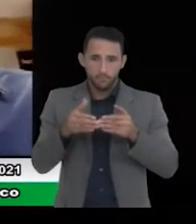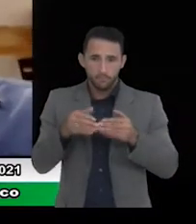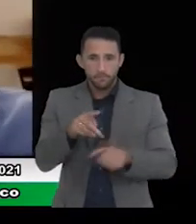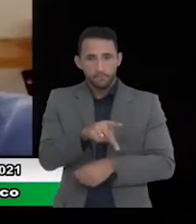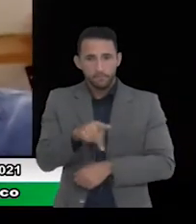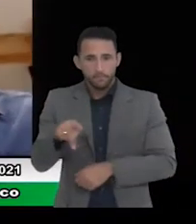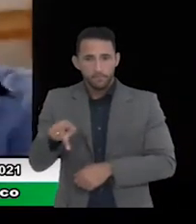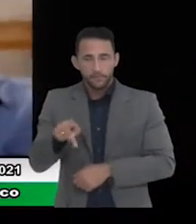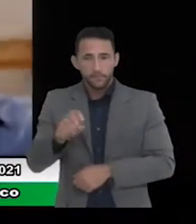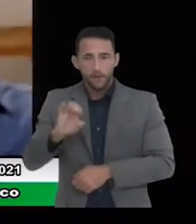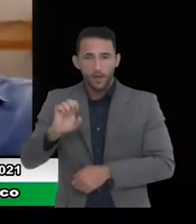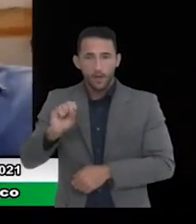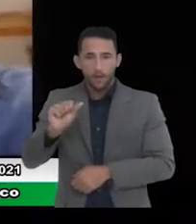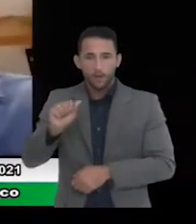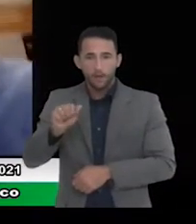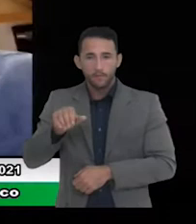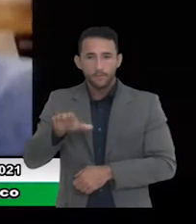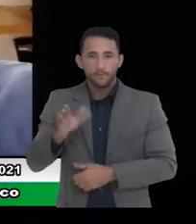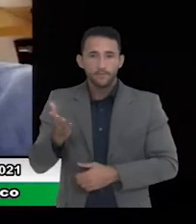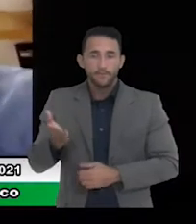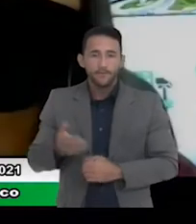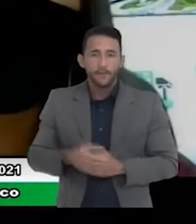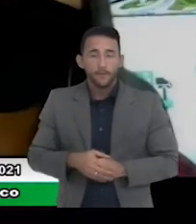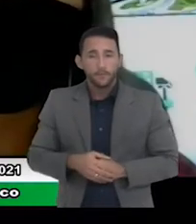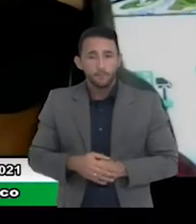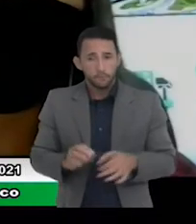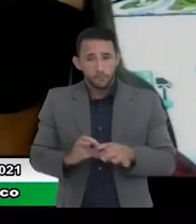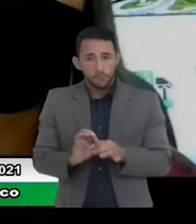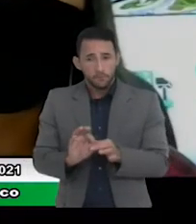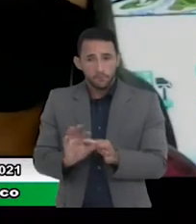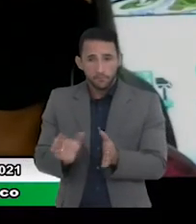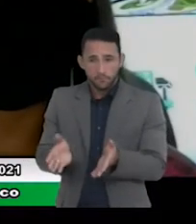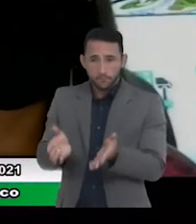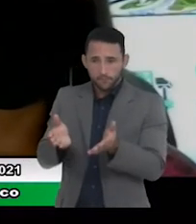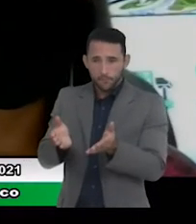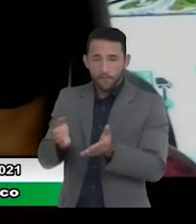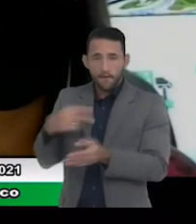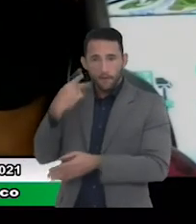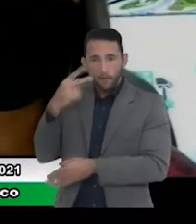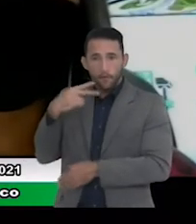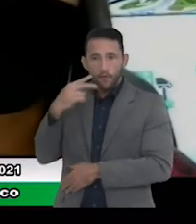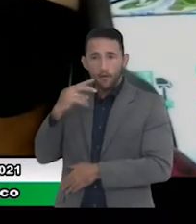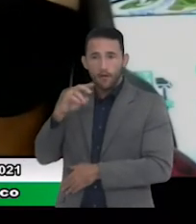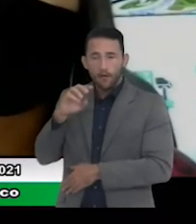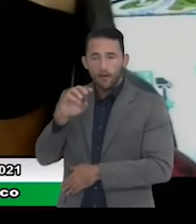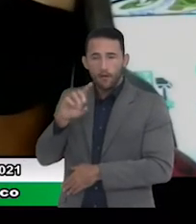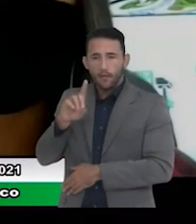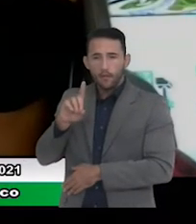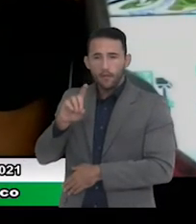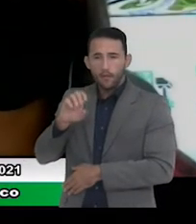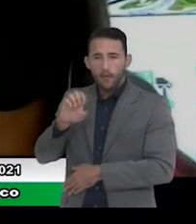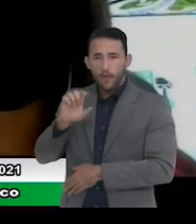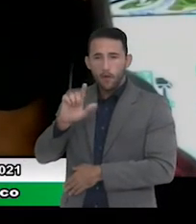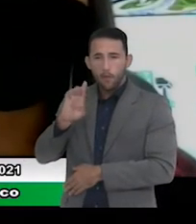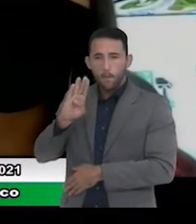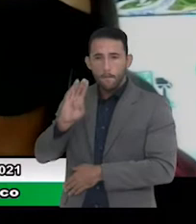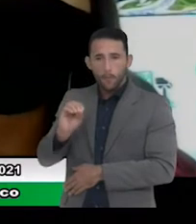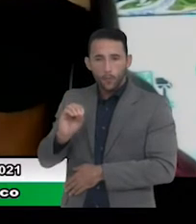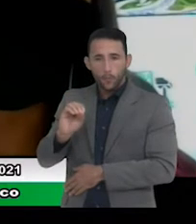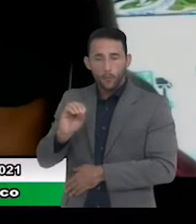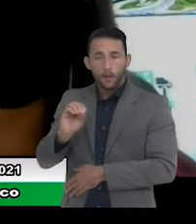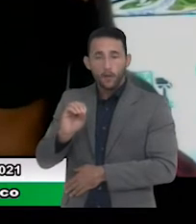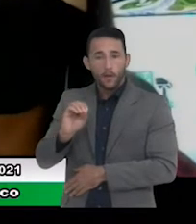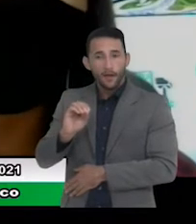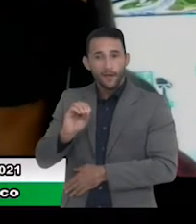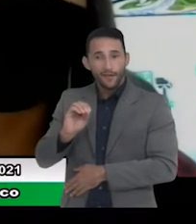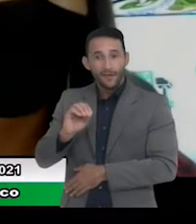Elza questão de ordem nobre vereador Belva Teruel aproveitando para dizer que